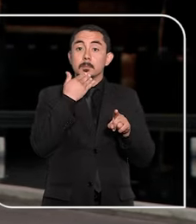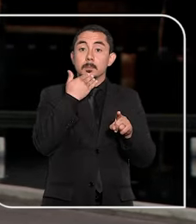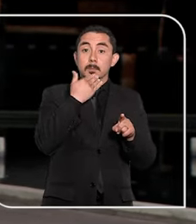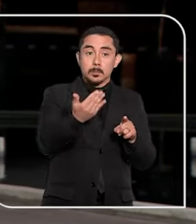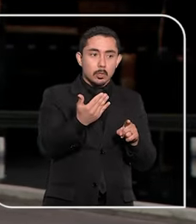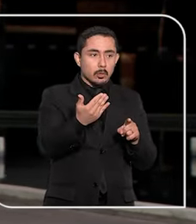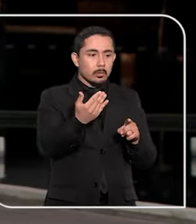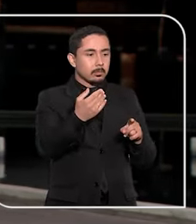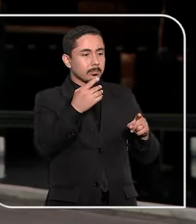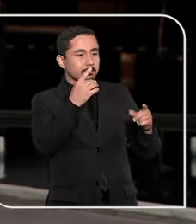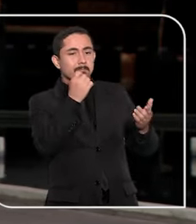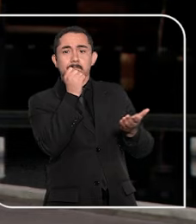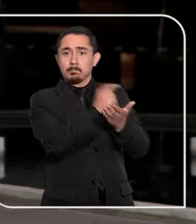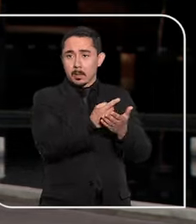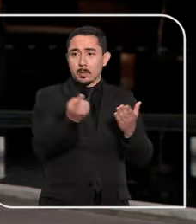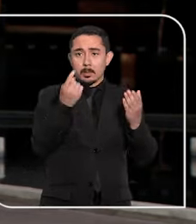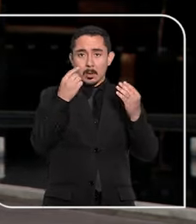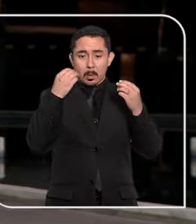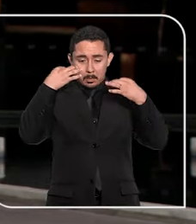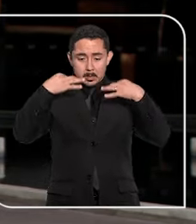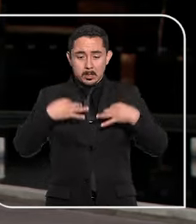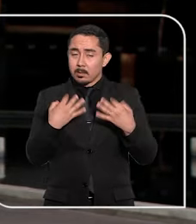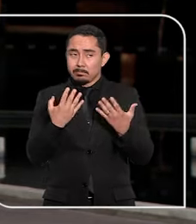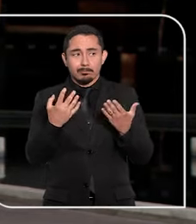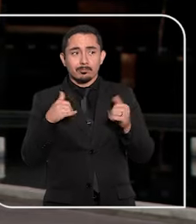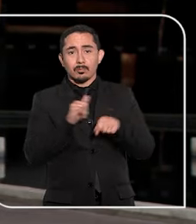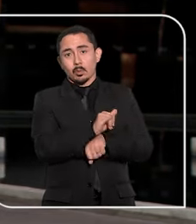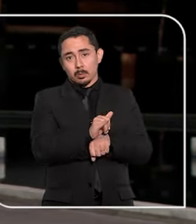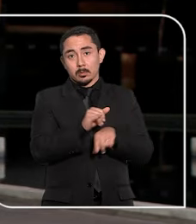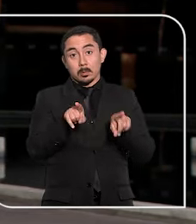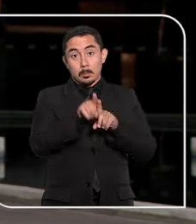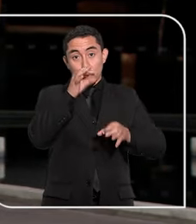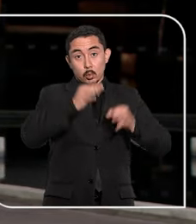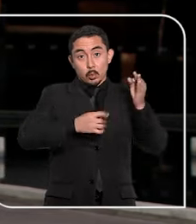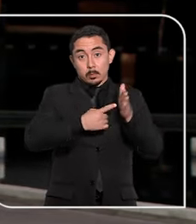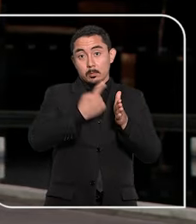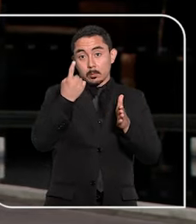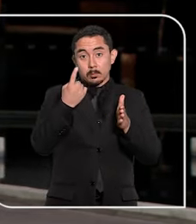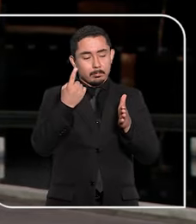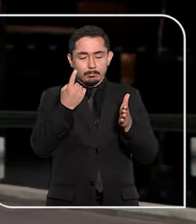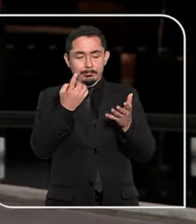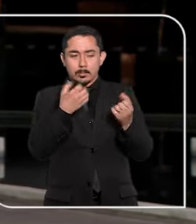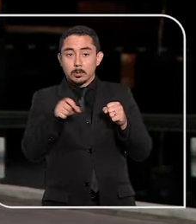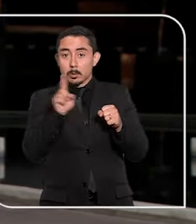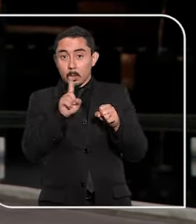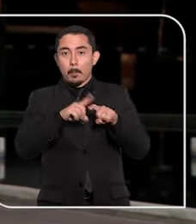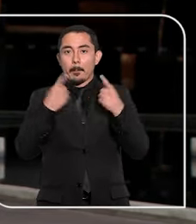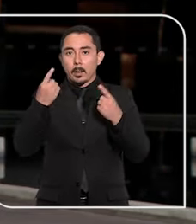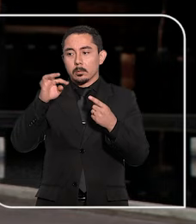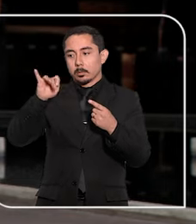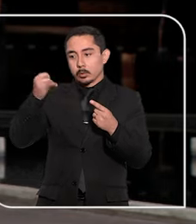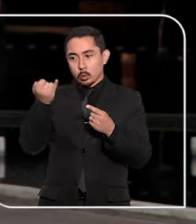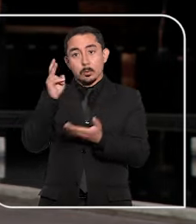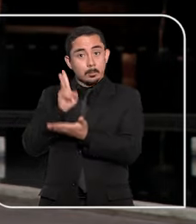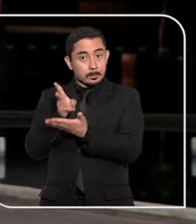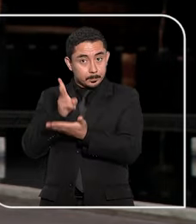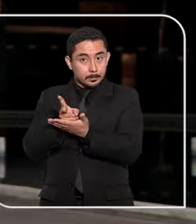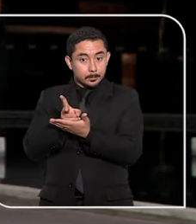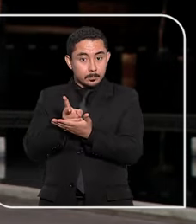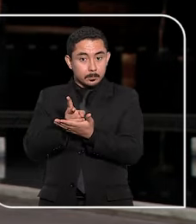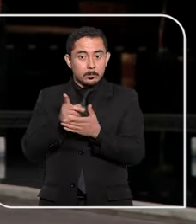a ação de indenização por danos morais e materiais. O juízo de primeiro grau julgou em procedentes os pedidos e o TJ